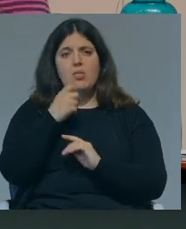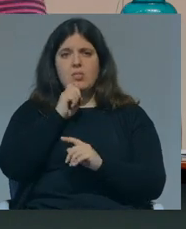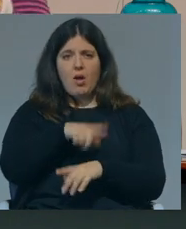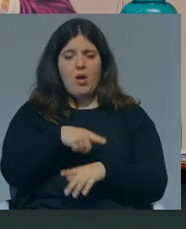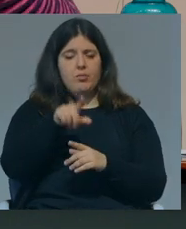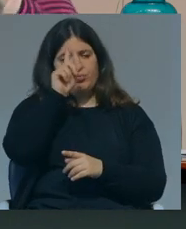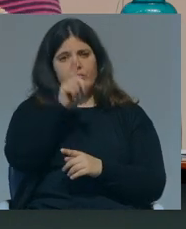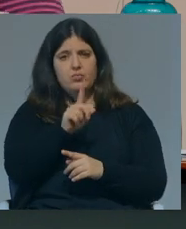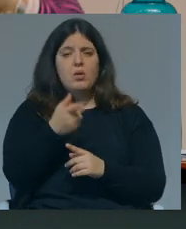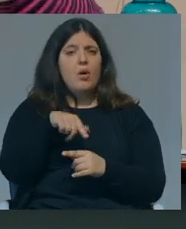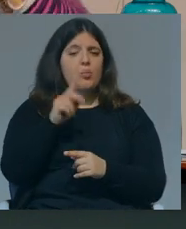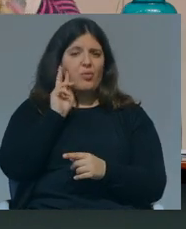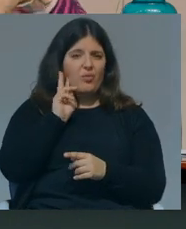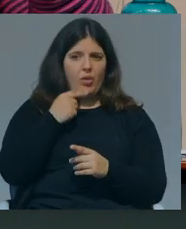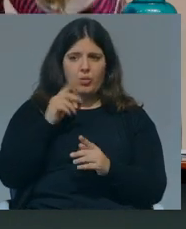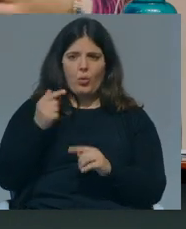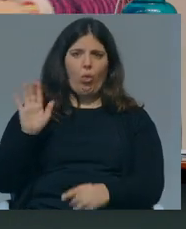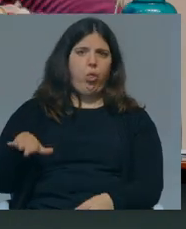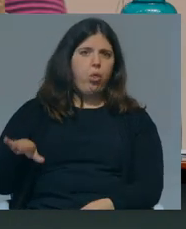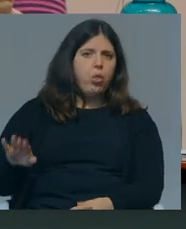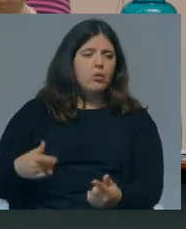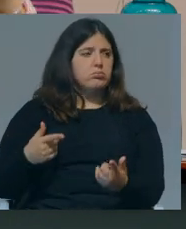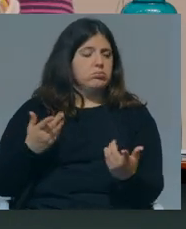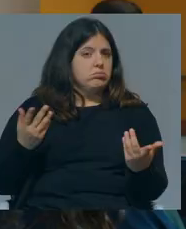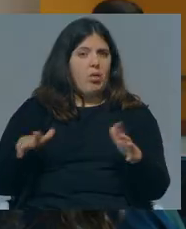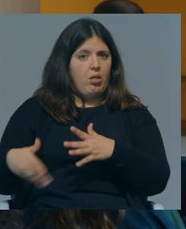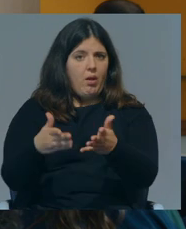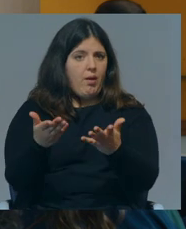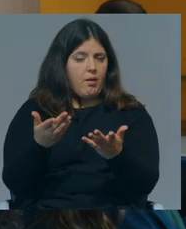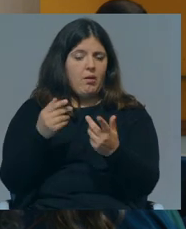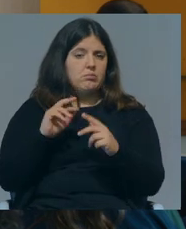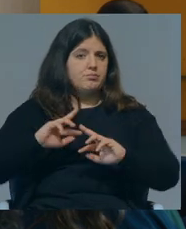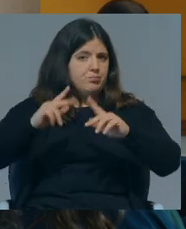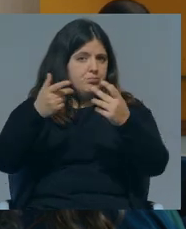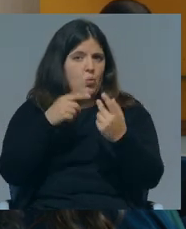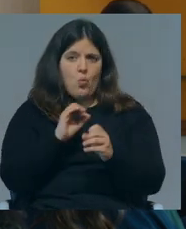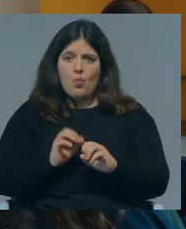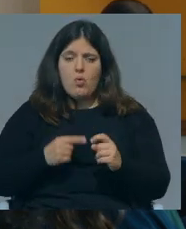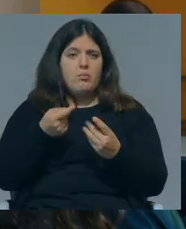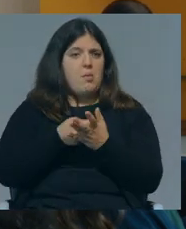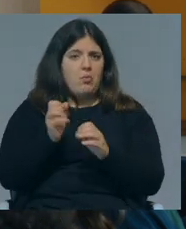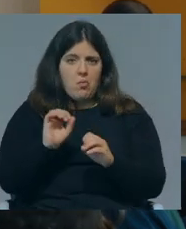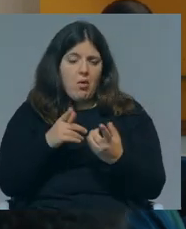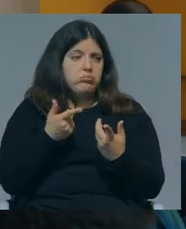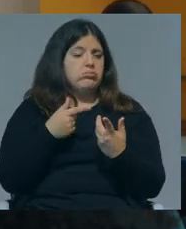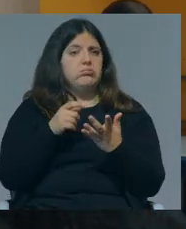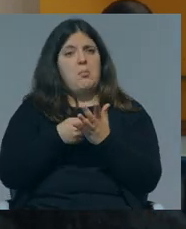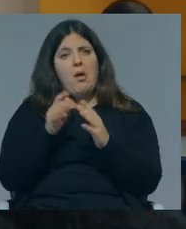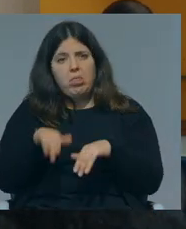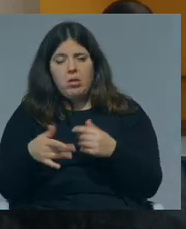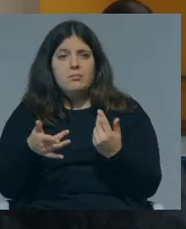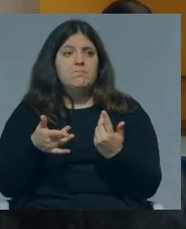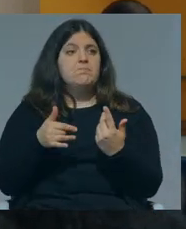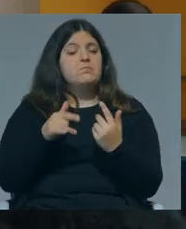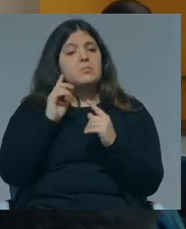essa carreira, foi por causa da desvalorização salarial e não só da carreira e, portanto, isso resolve-se, essa não se resolve a montante, resolve-se a juzante